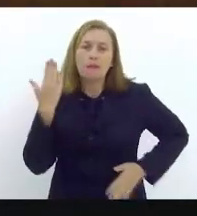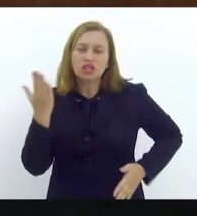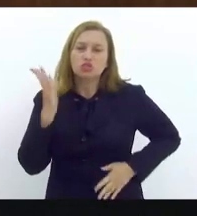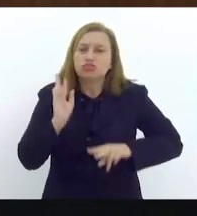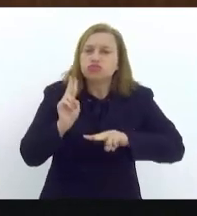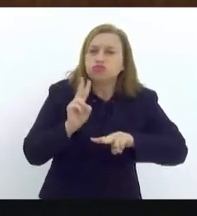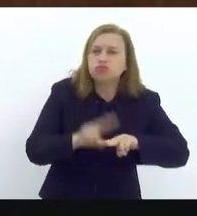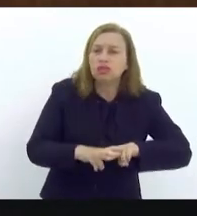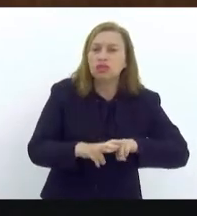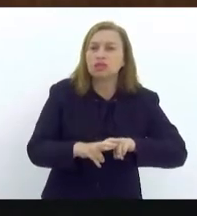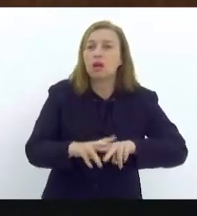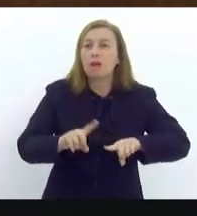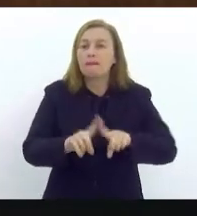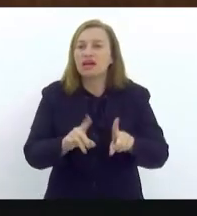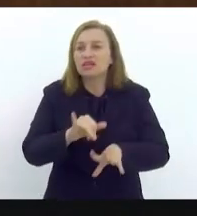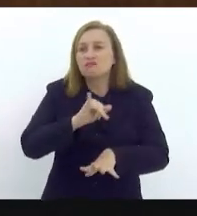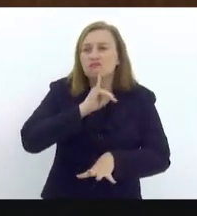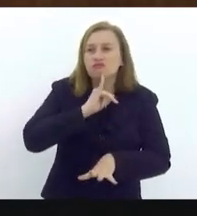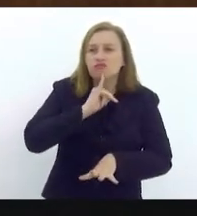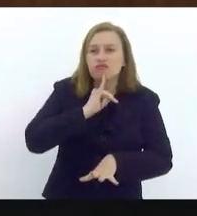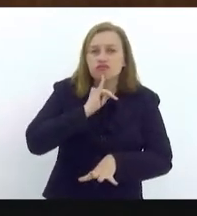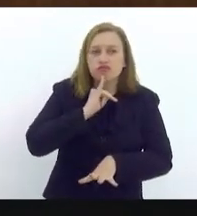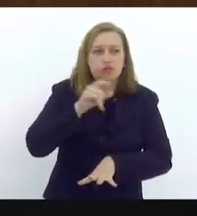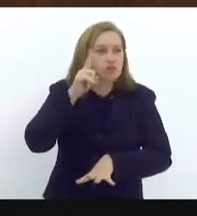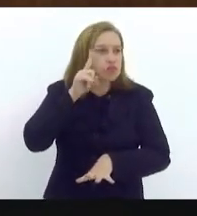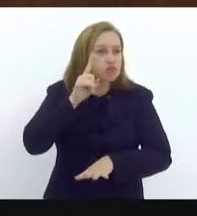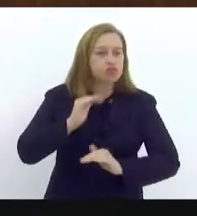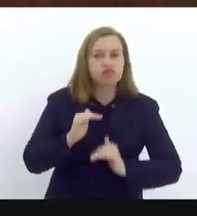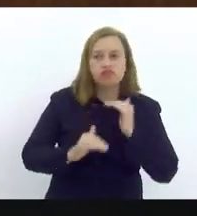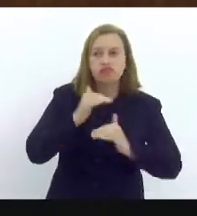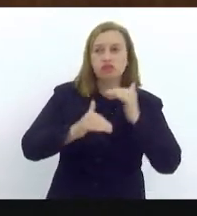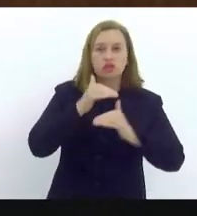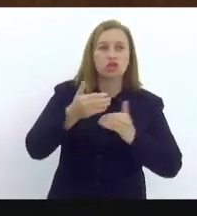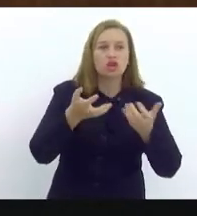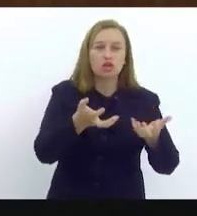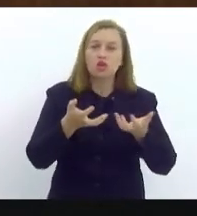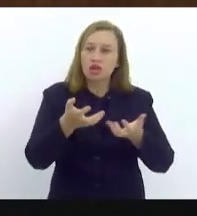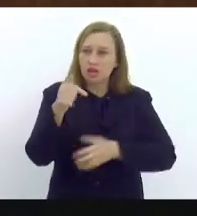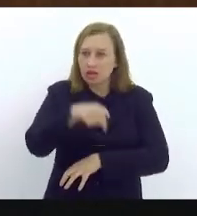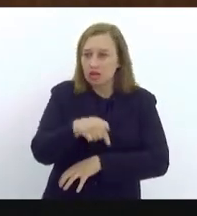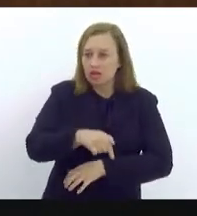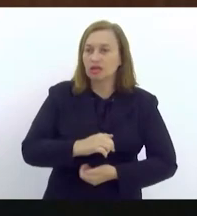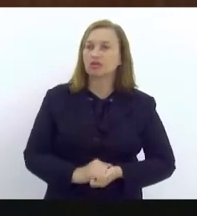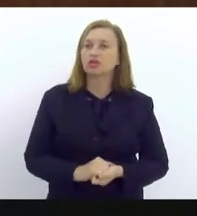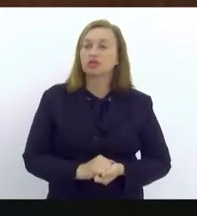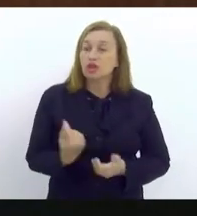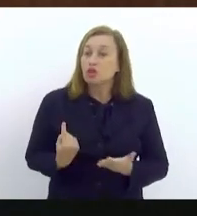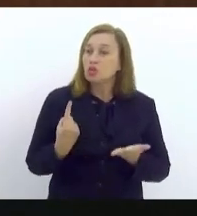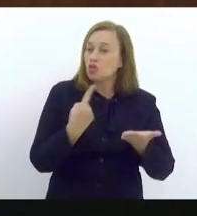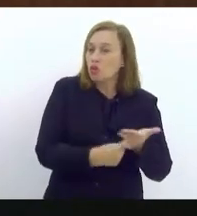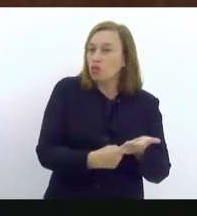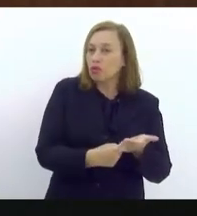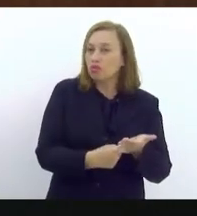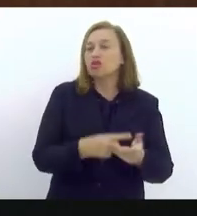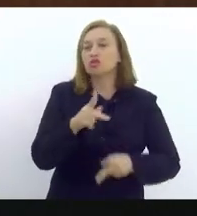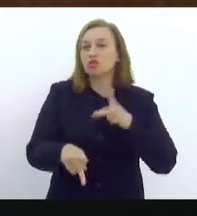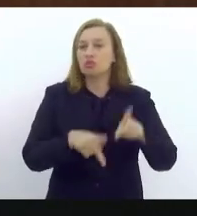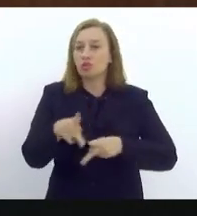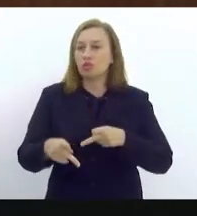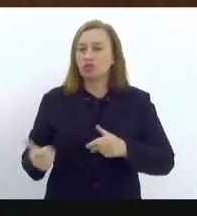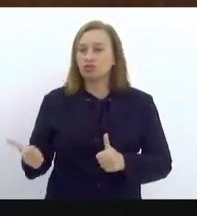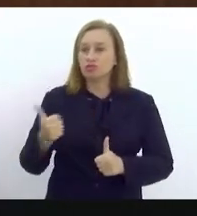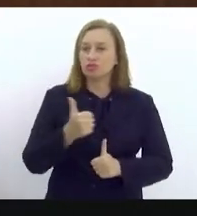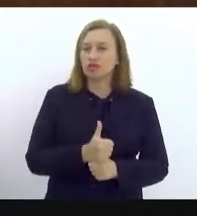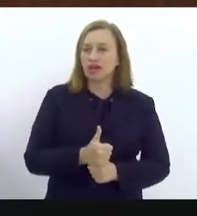presos, mas infelizmente esses caras cada dia vêm avançando. E eu que assumo aqui, esse compromisso com a população desde o meu primeiro